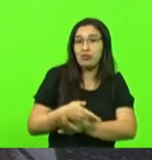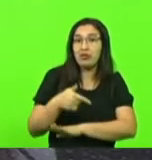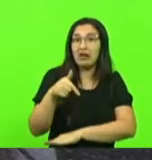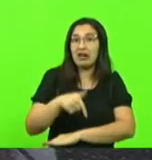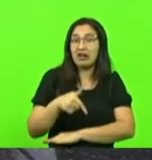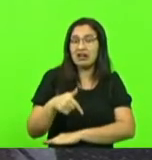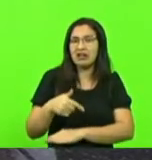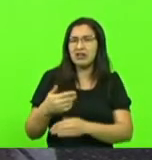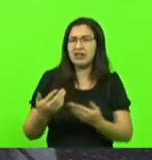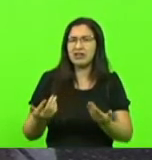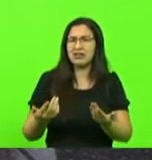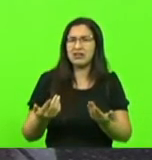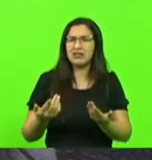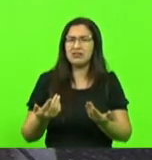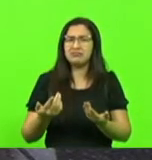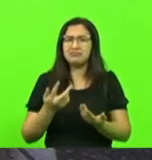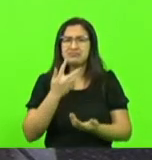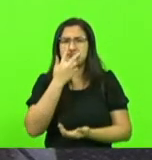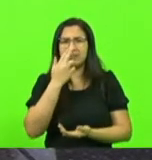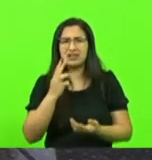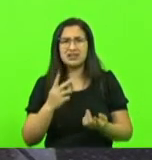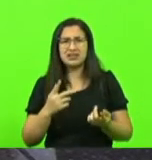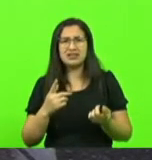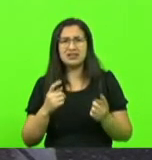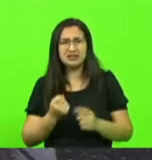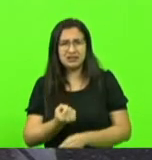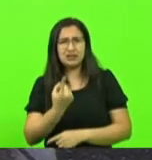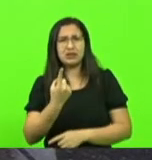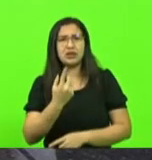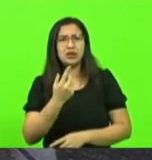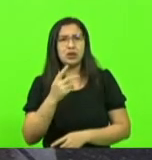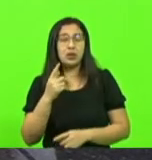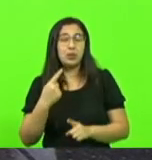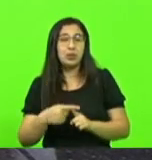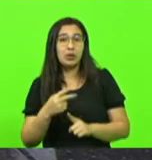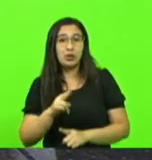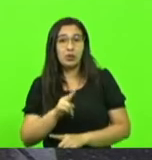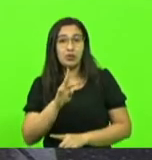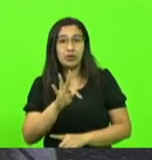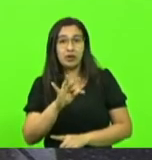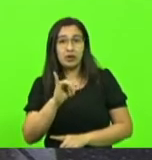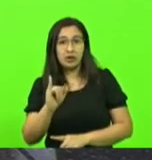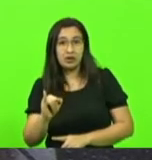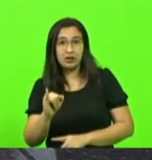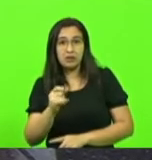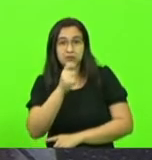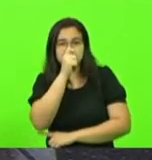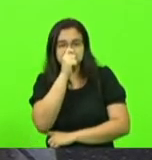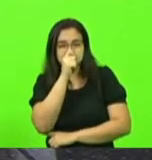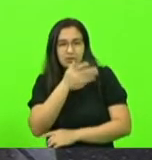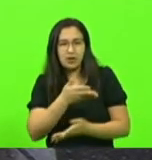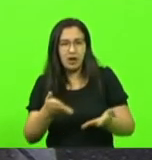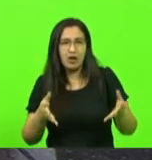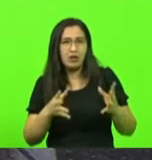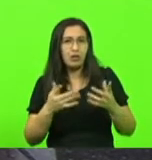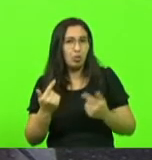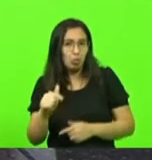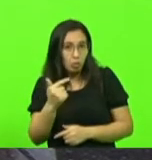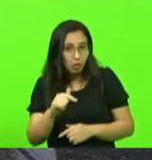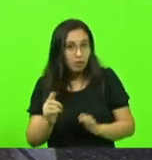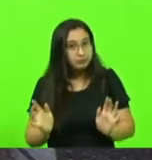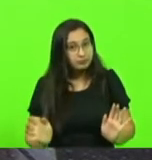da pessoa de fora? Não dá nem para dizer que é a UTI lotada, porque também não temos mais UTIs lotadas. Então, se